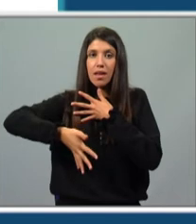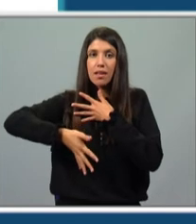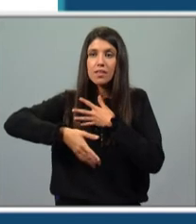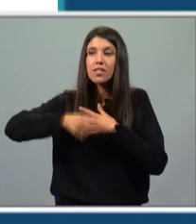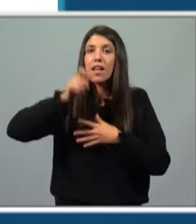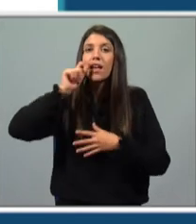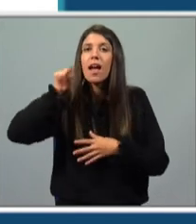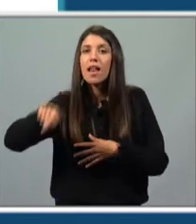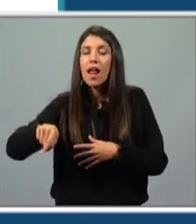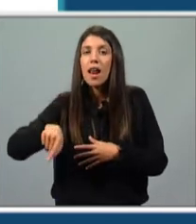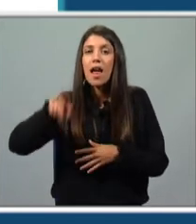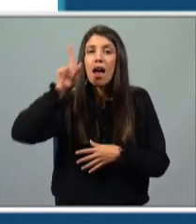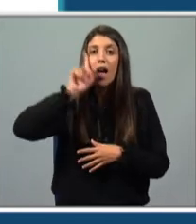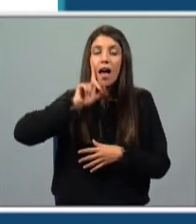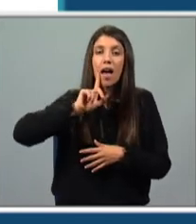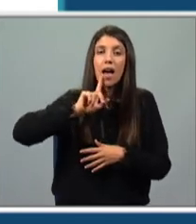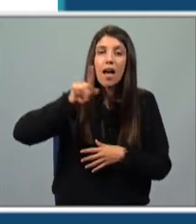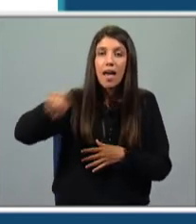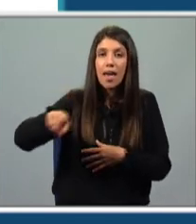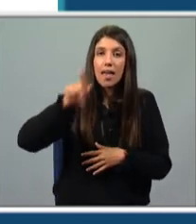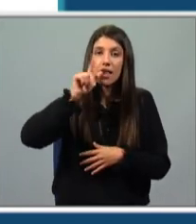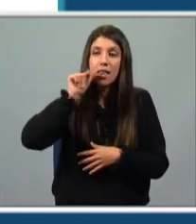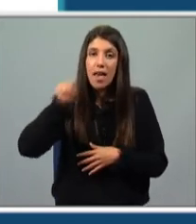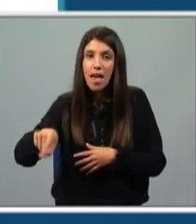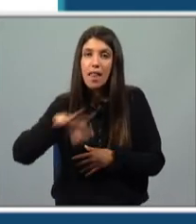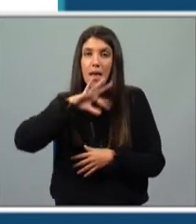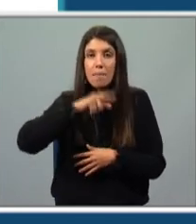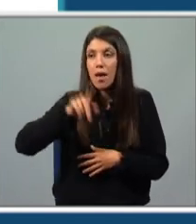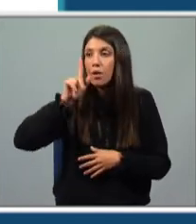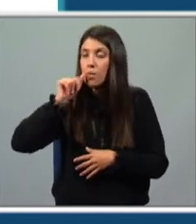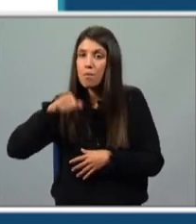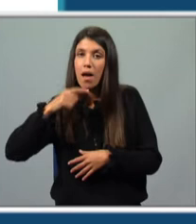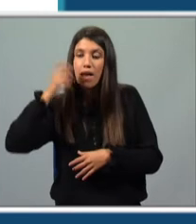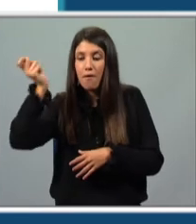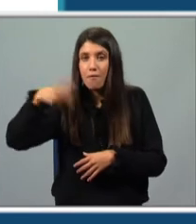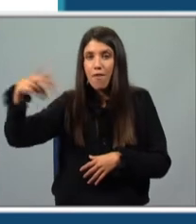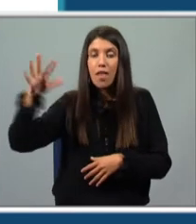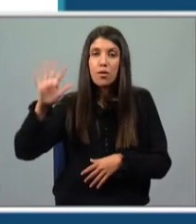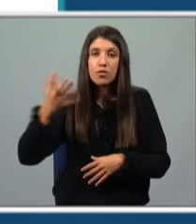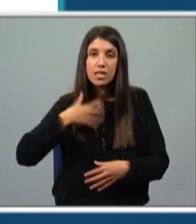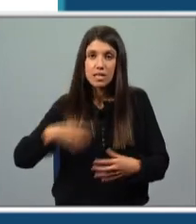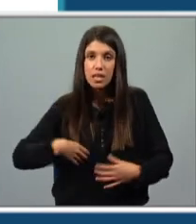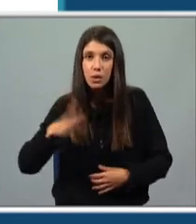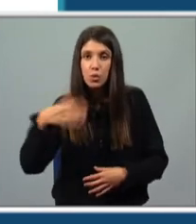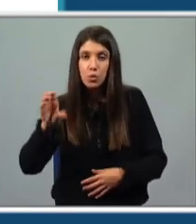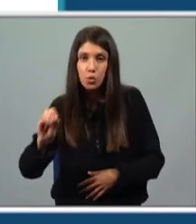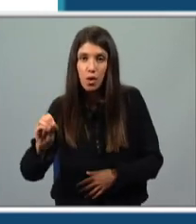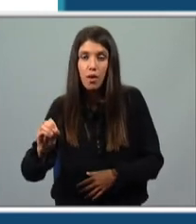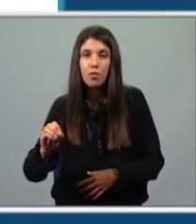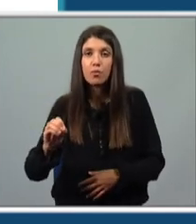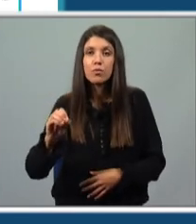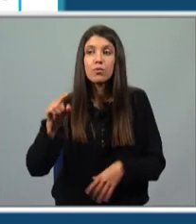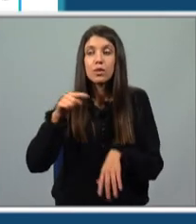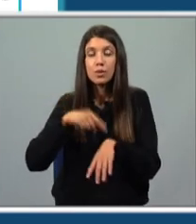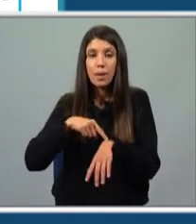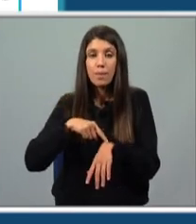ele, ela, a mãe e o pai, a fada, o tempo, o vento, os tais cinco sentidos e o João, que é o elemento terrestre.